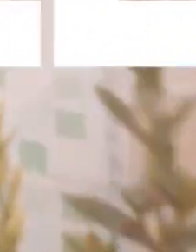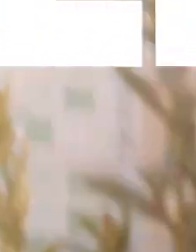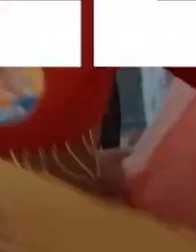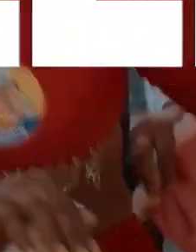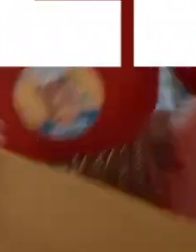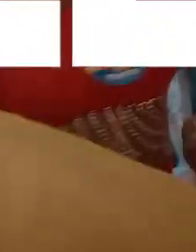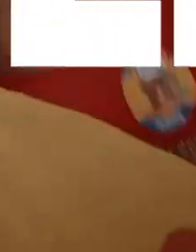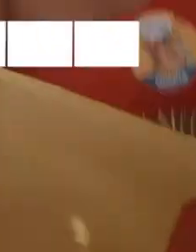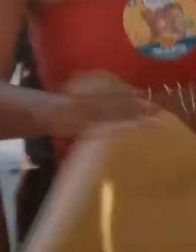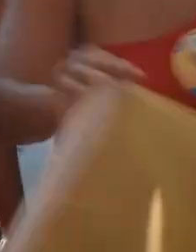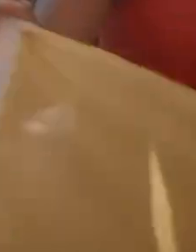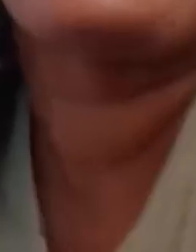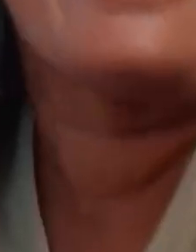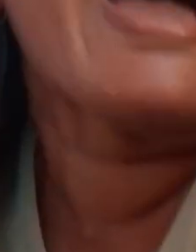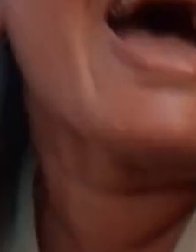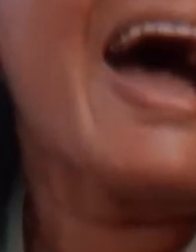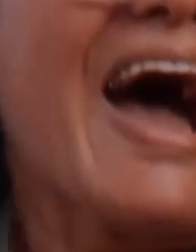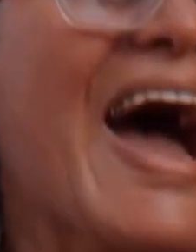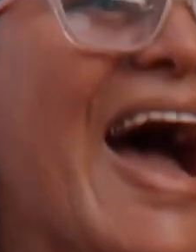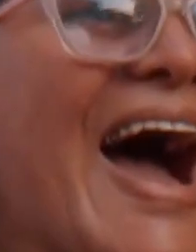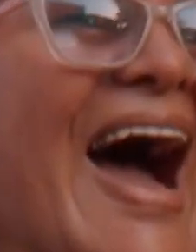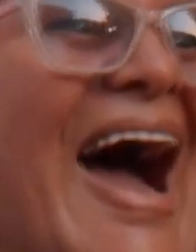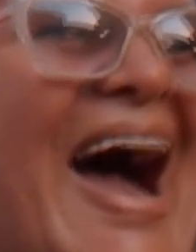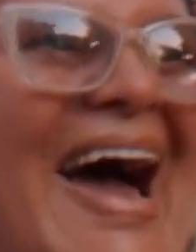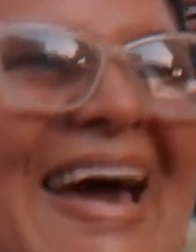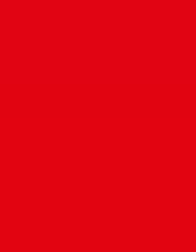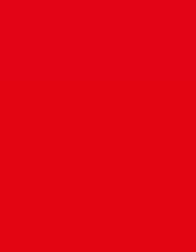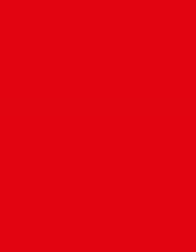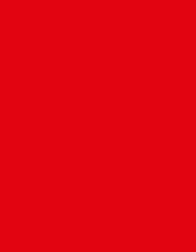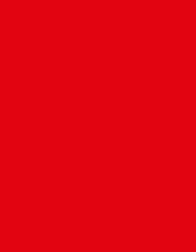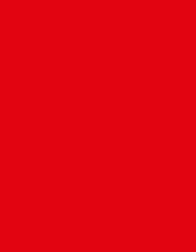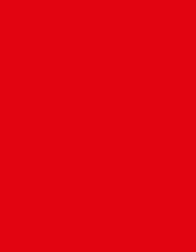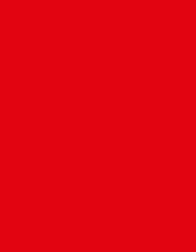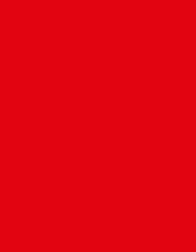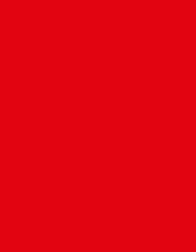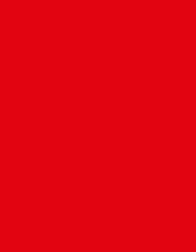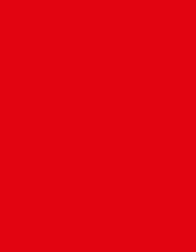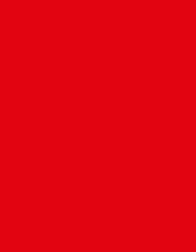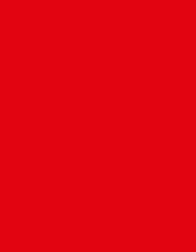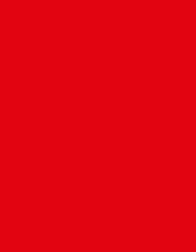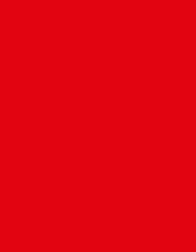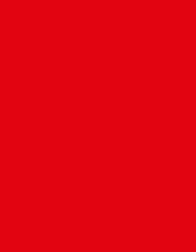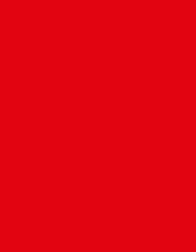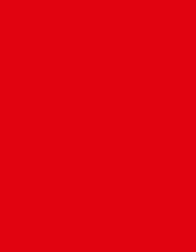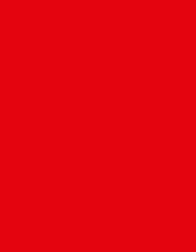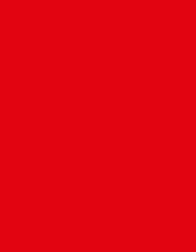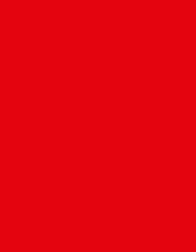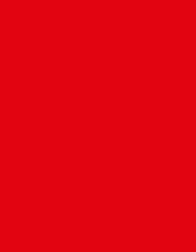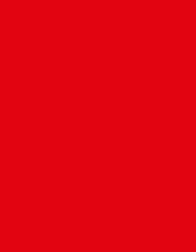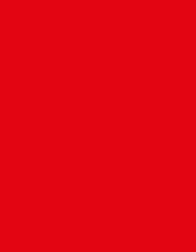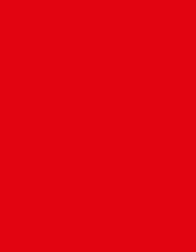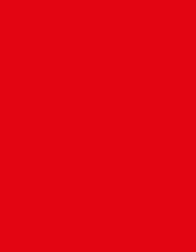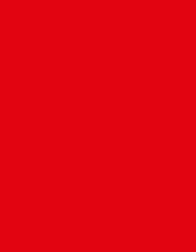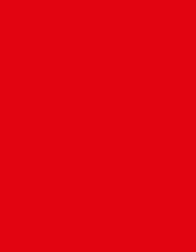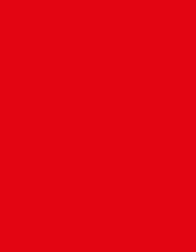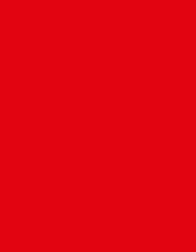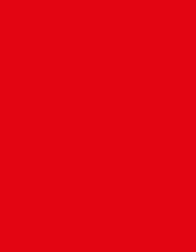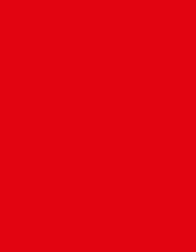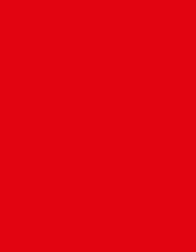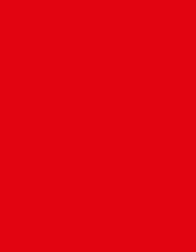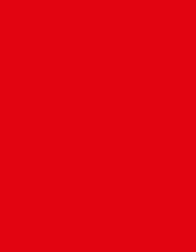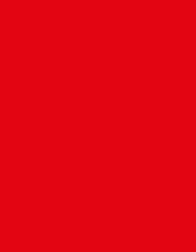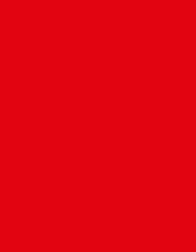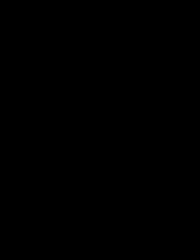inteira. Vou votar, votar de novo. Voto 40 pra ganhar. Bora resolver. Resolver. Voto 40 pra ganhar.